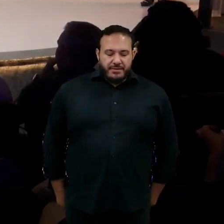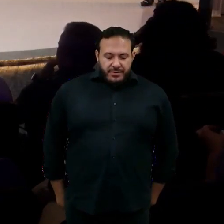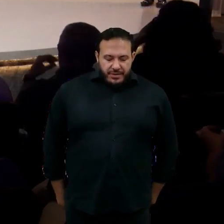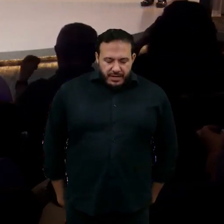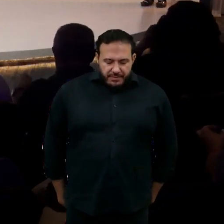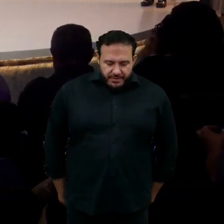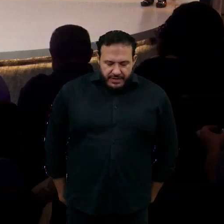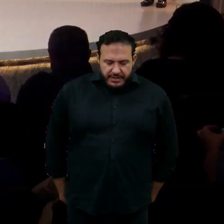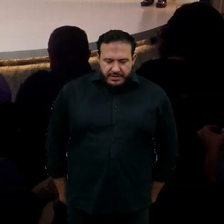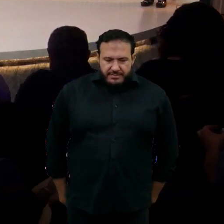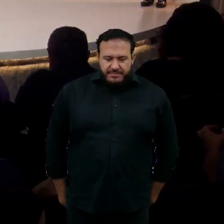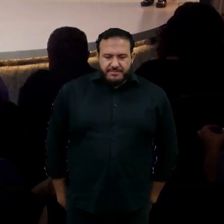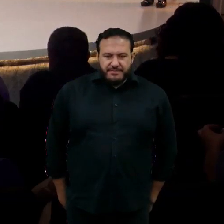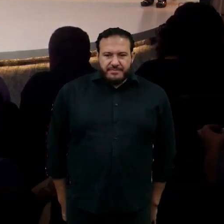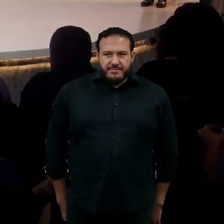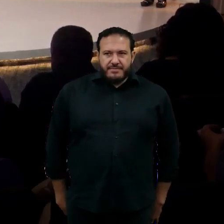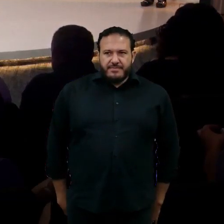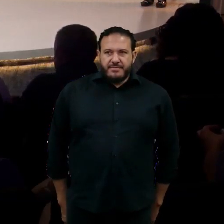E é isso que eu amo sobre o Brasil.